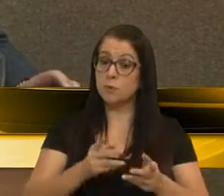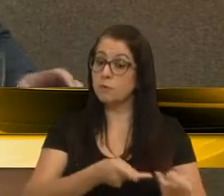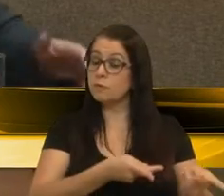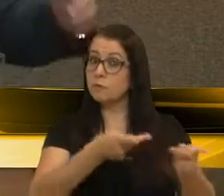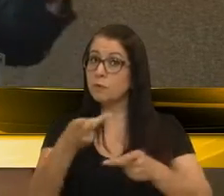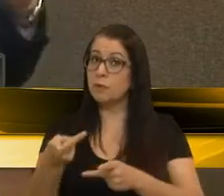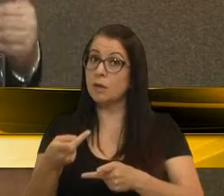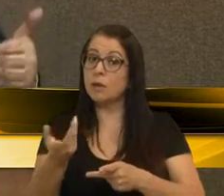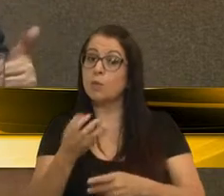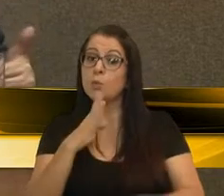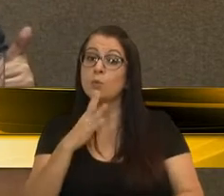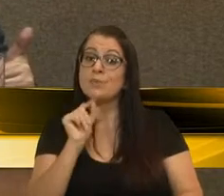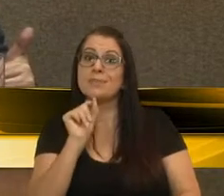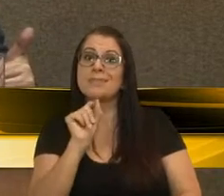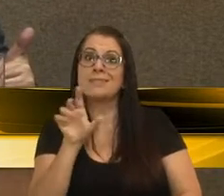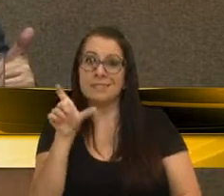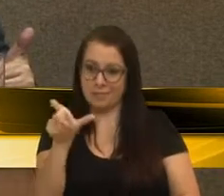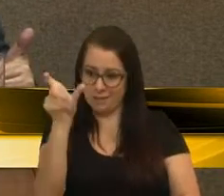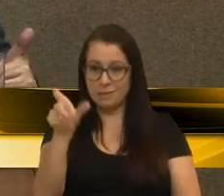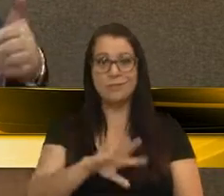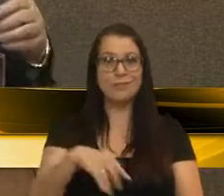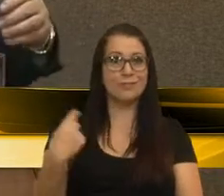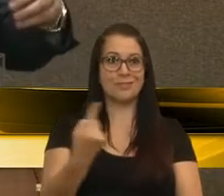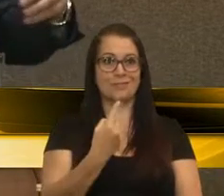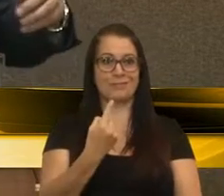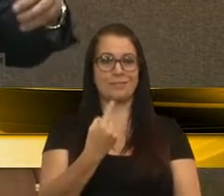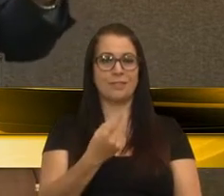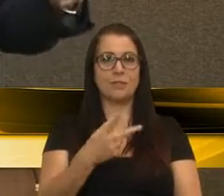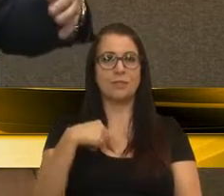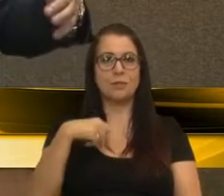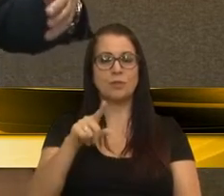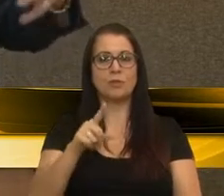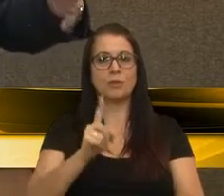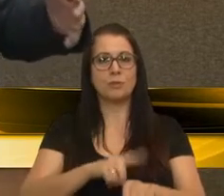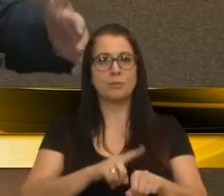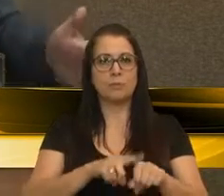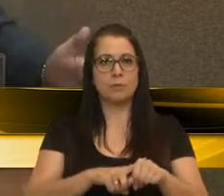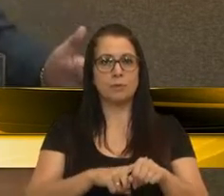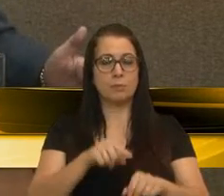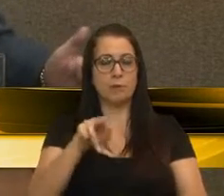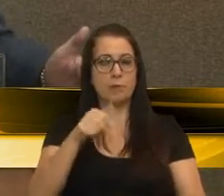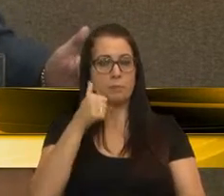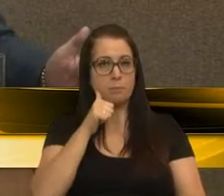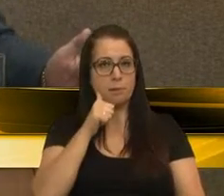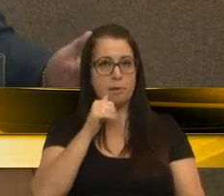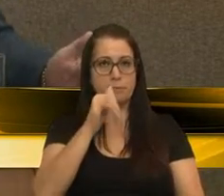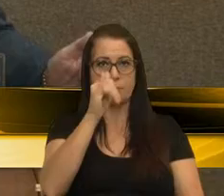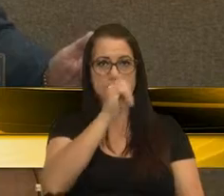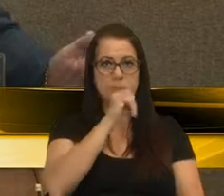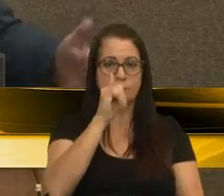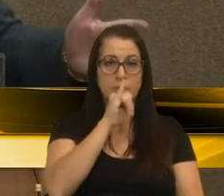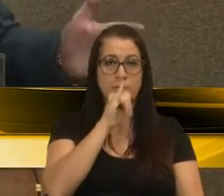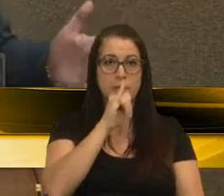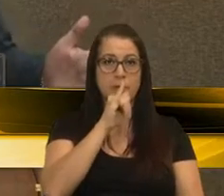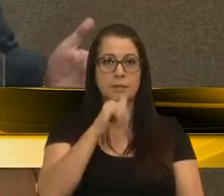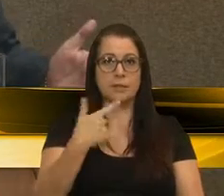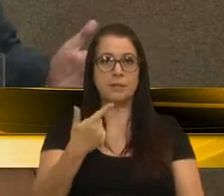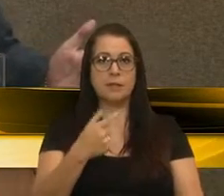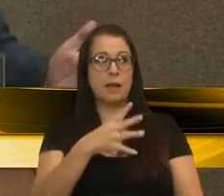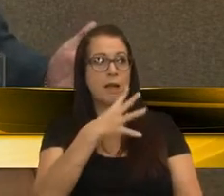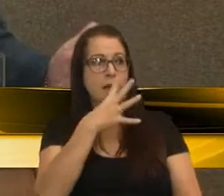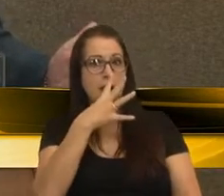visitar querem conhecer isso. Eu estou agora, nesse momento, com uma irmã minha na Itália, ela está simplesmente